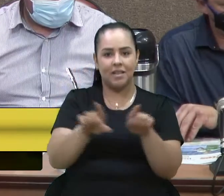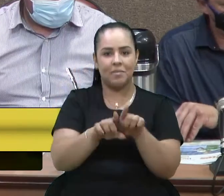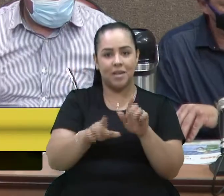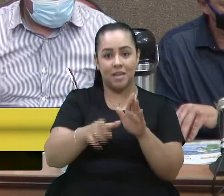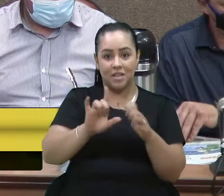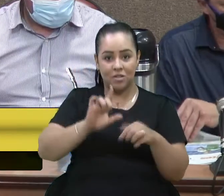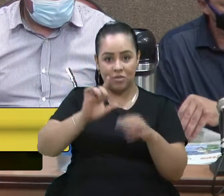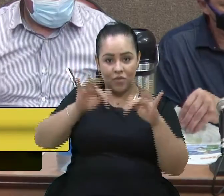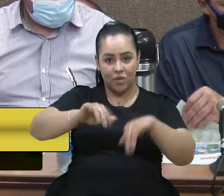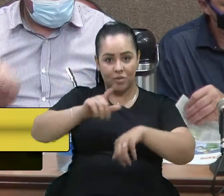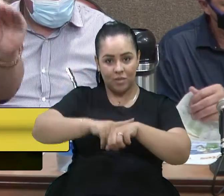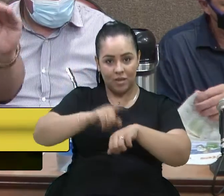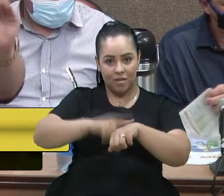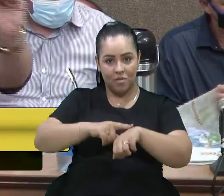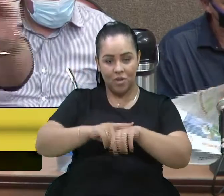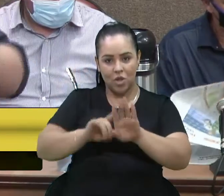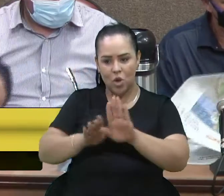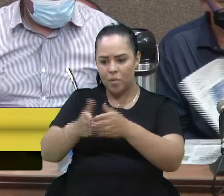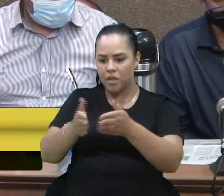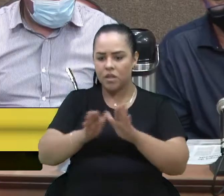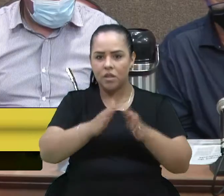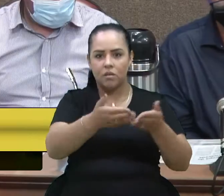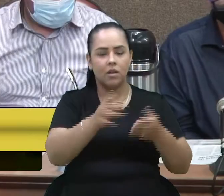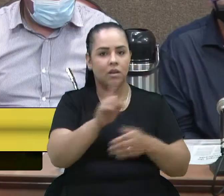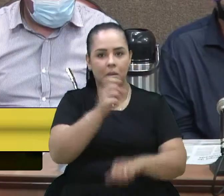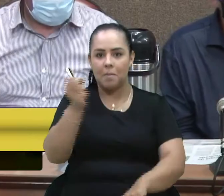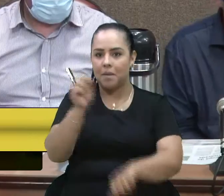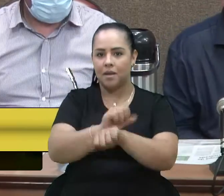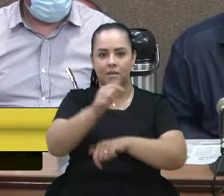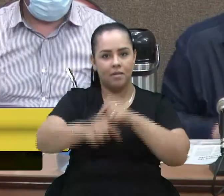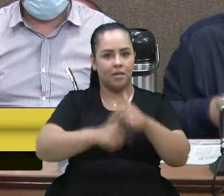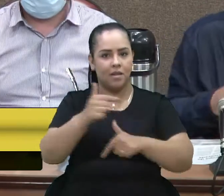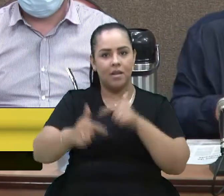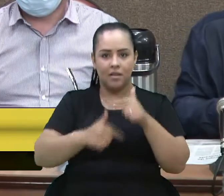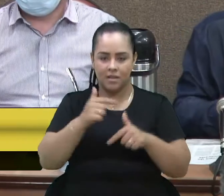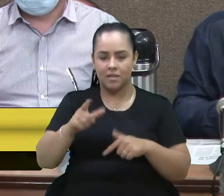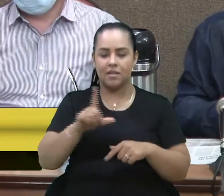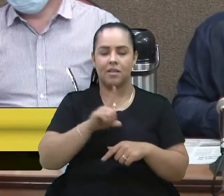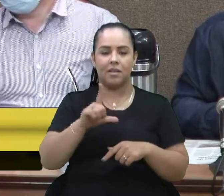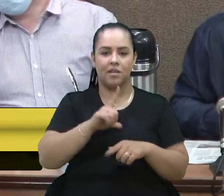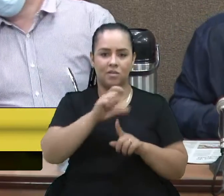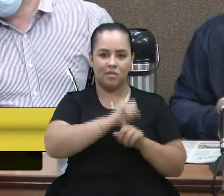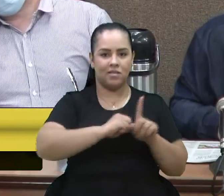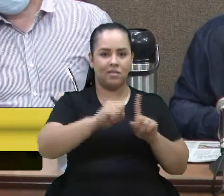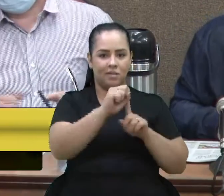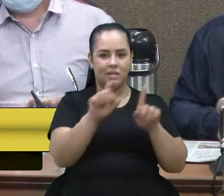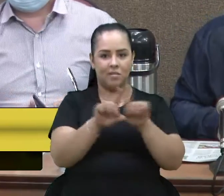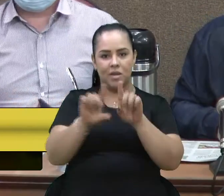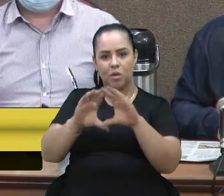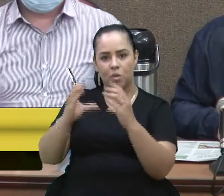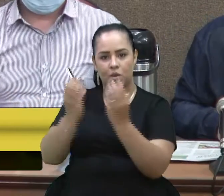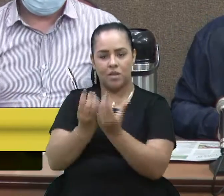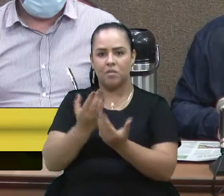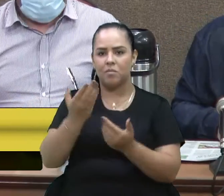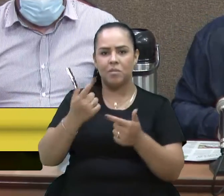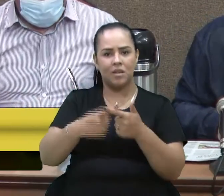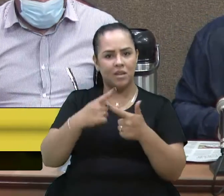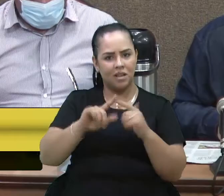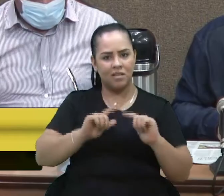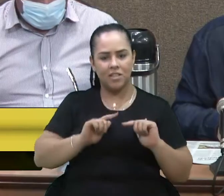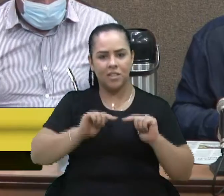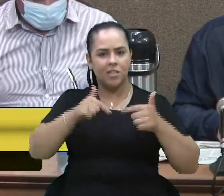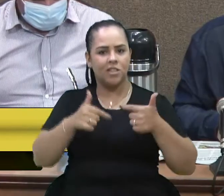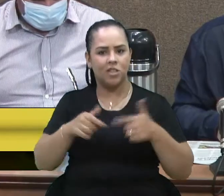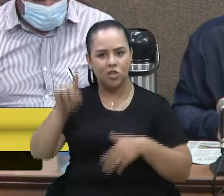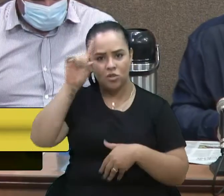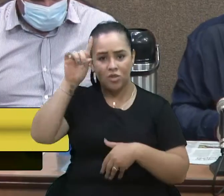comissões, que não param um segundo de trabalhar, tanto a social quanto a comunitária. Eles estão se empenhando dia a dia, sem